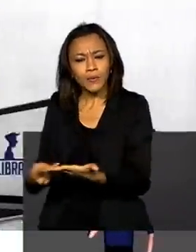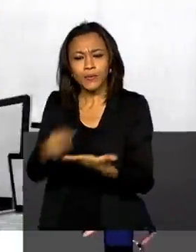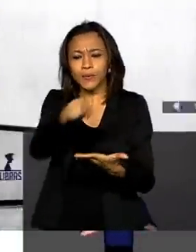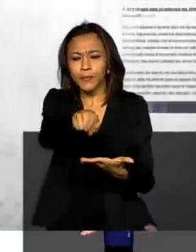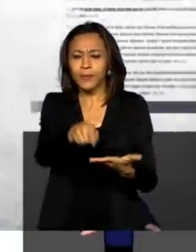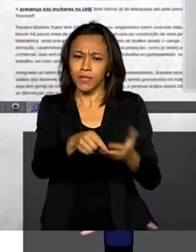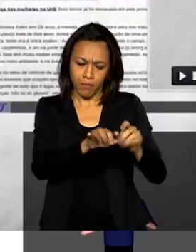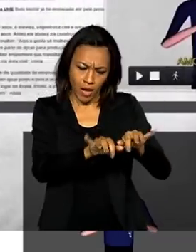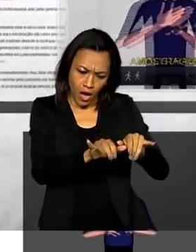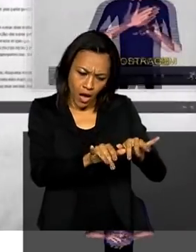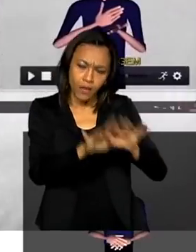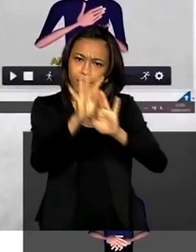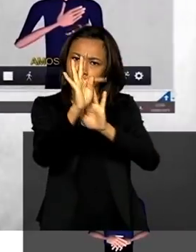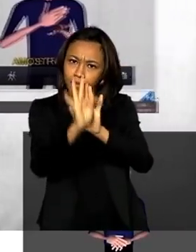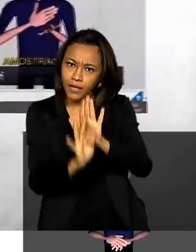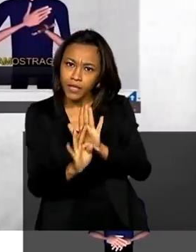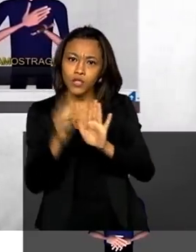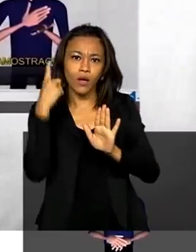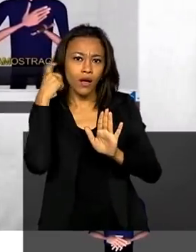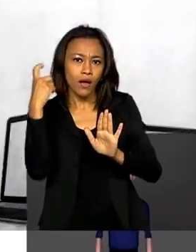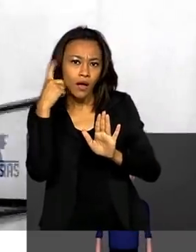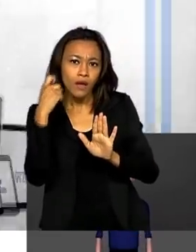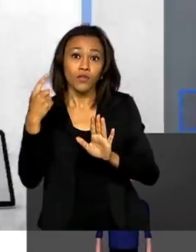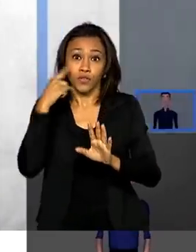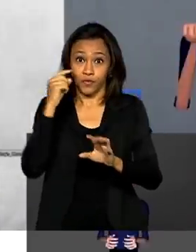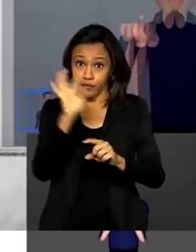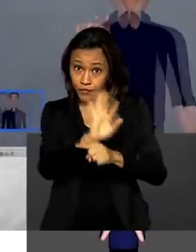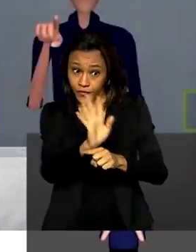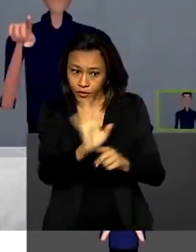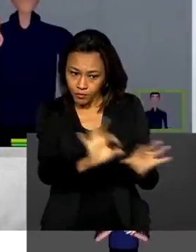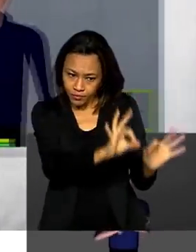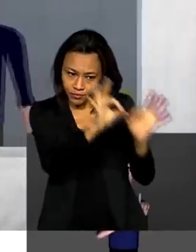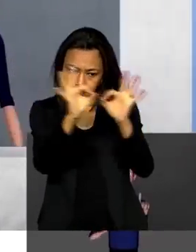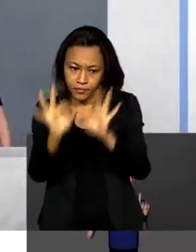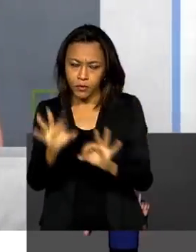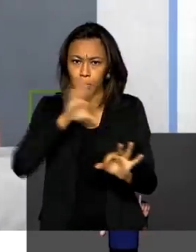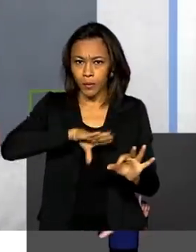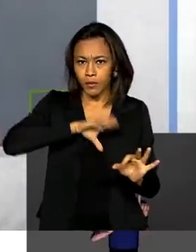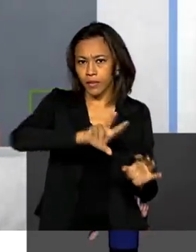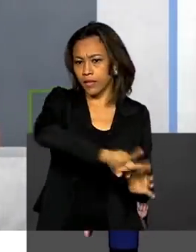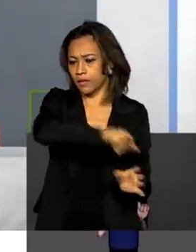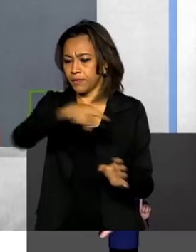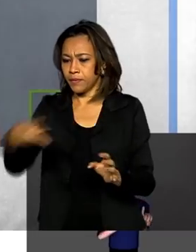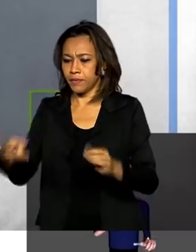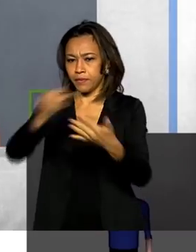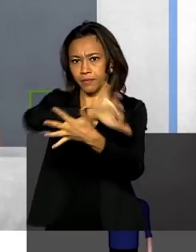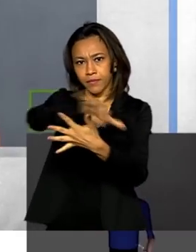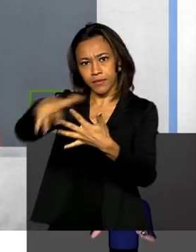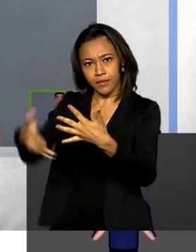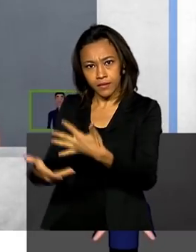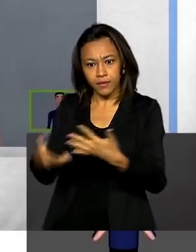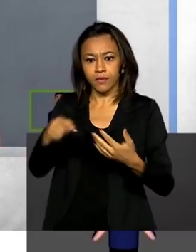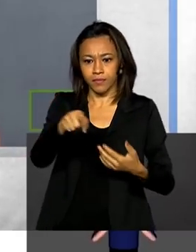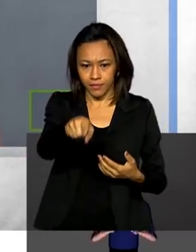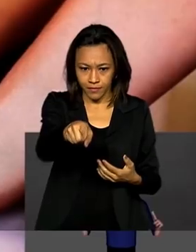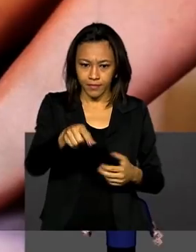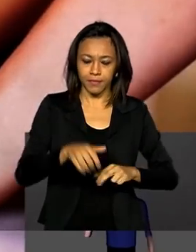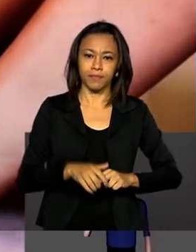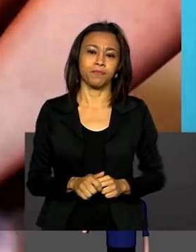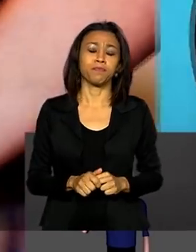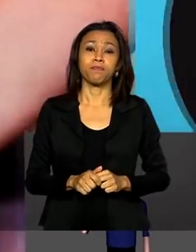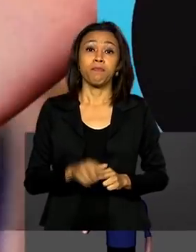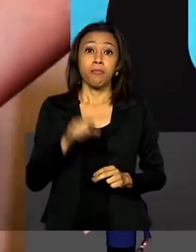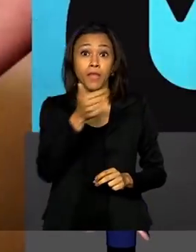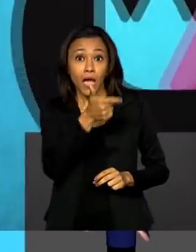digitais, como texto, áudio e vídeo, do português para a língua brasileira de sinais a libras.